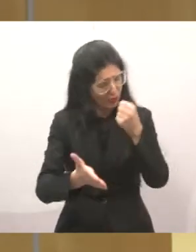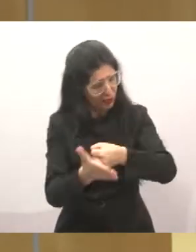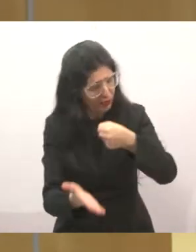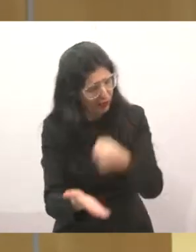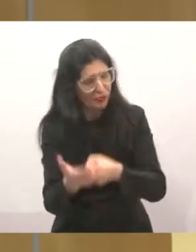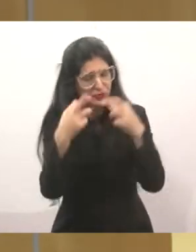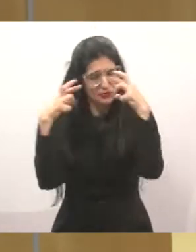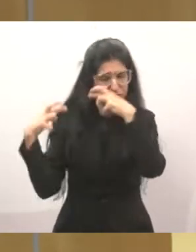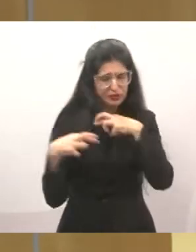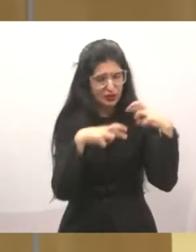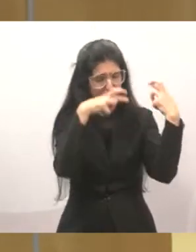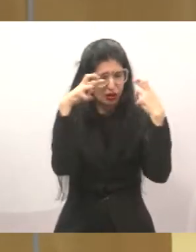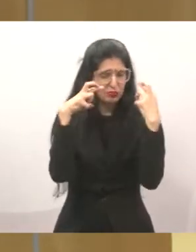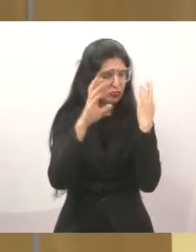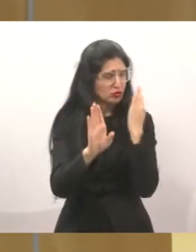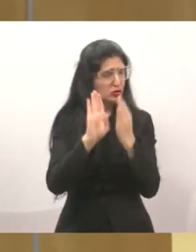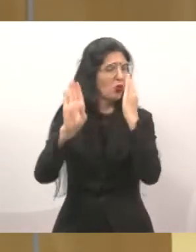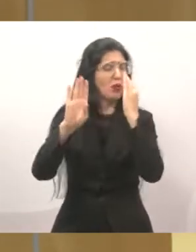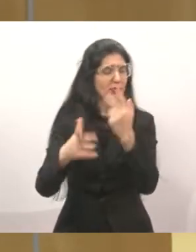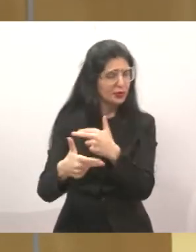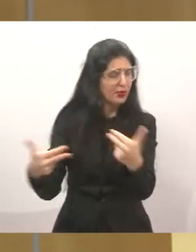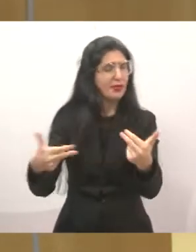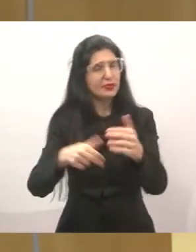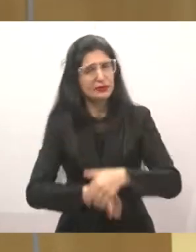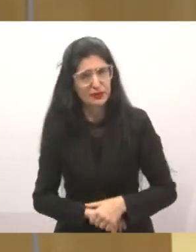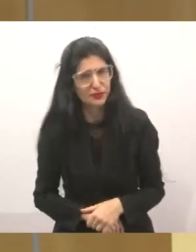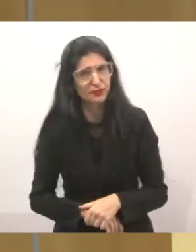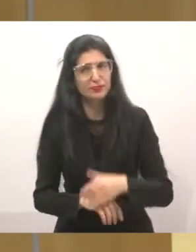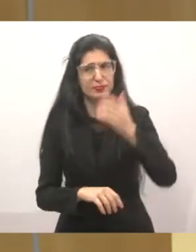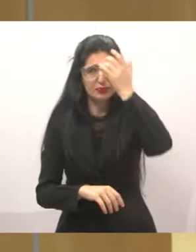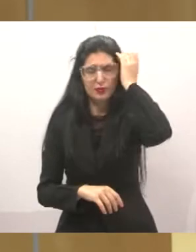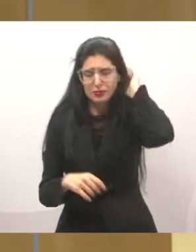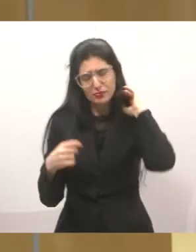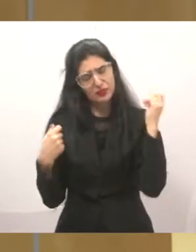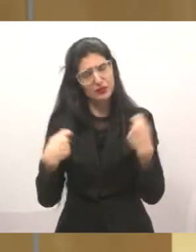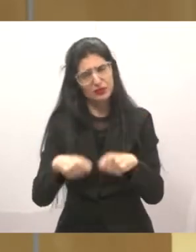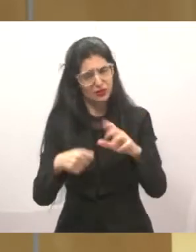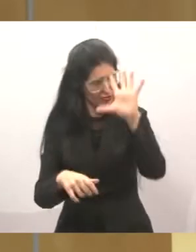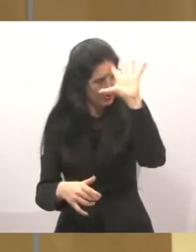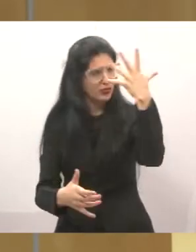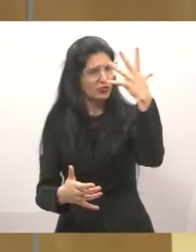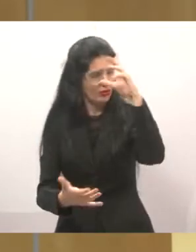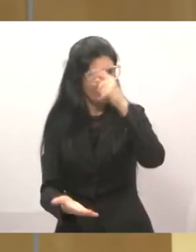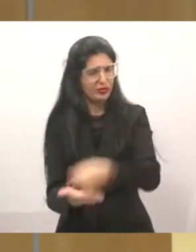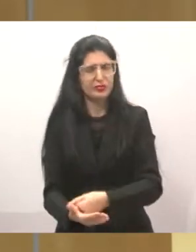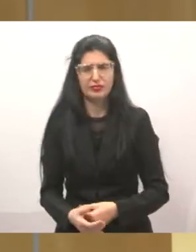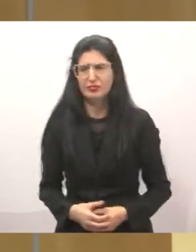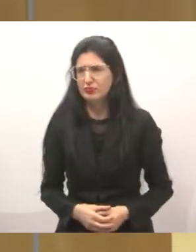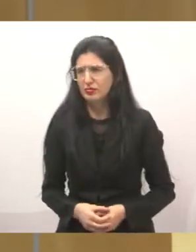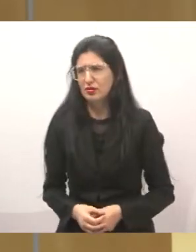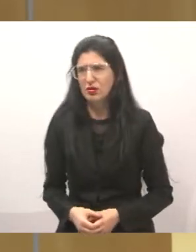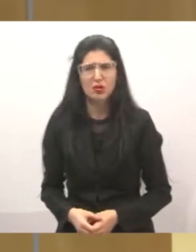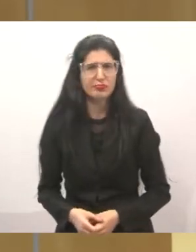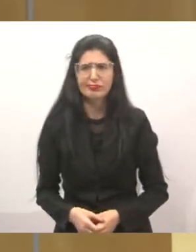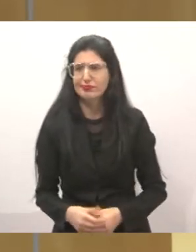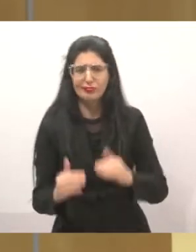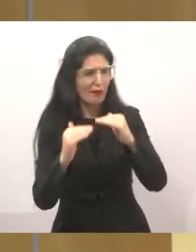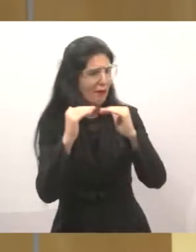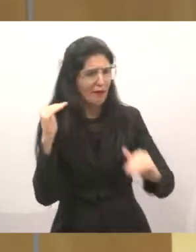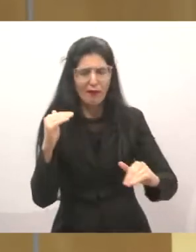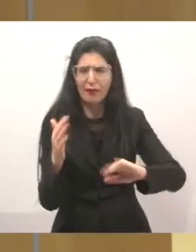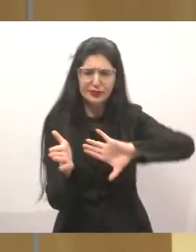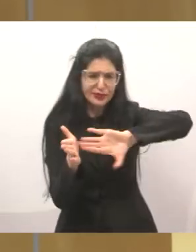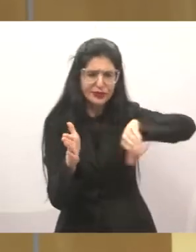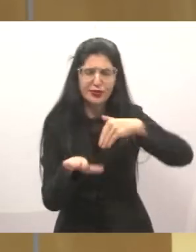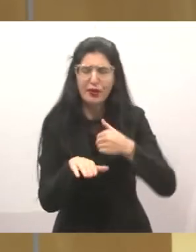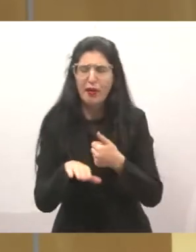fiscalização, para que revesse isso aí. Não dá, inadmissível, né? Tirar o único ônibus de meio-dia e